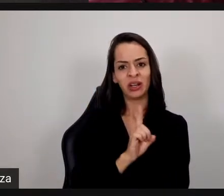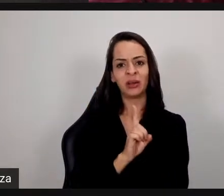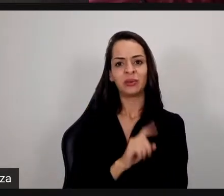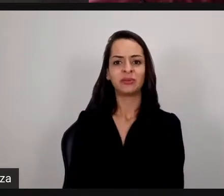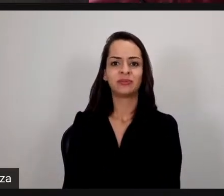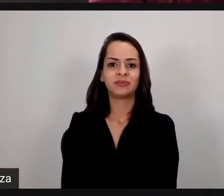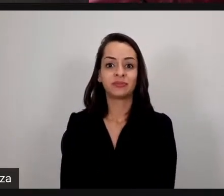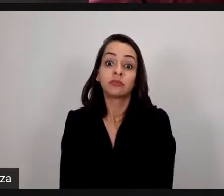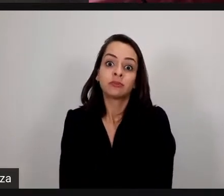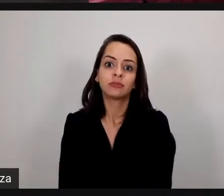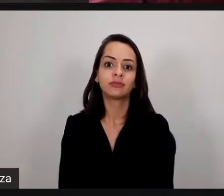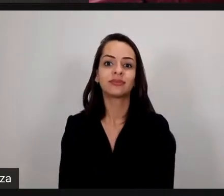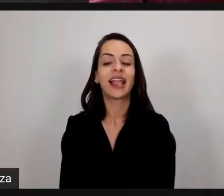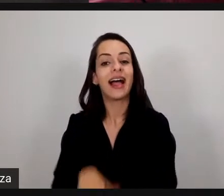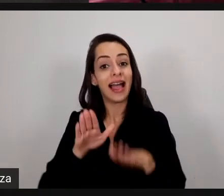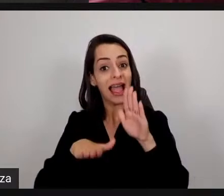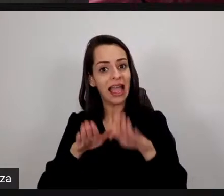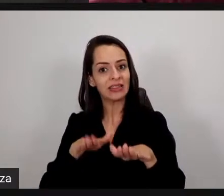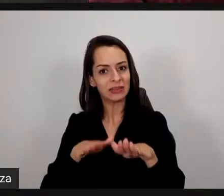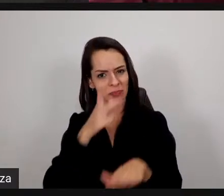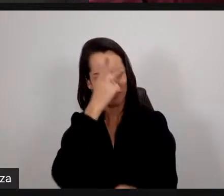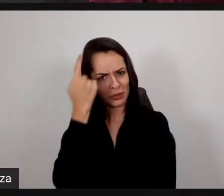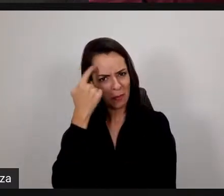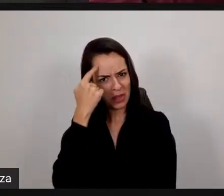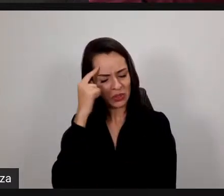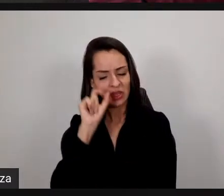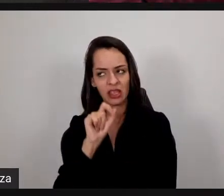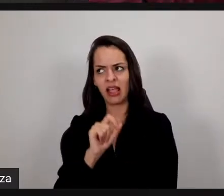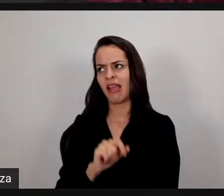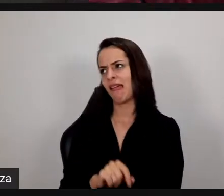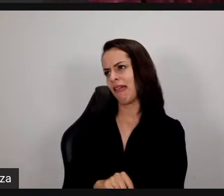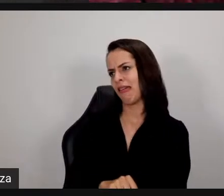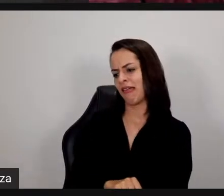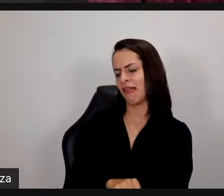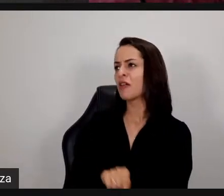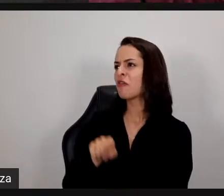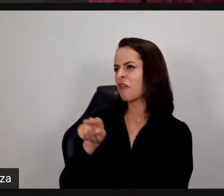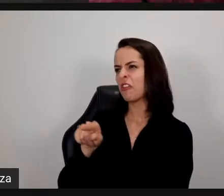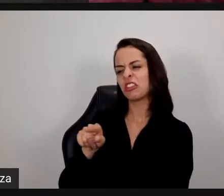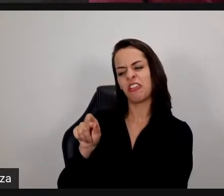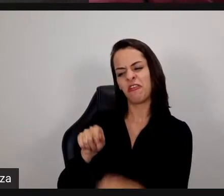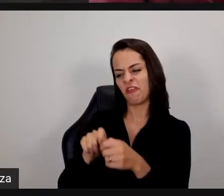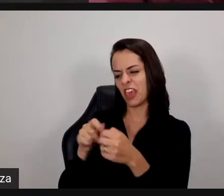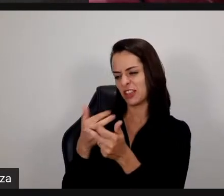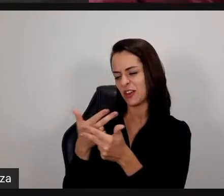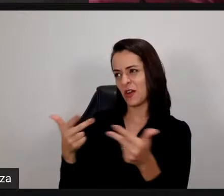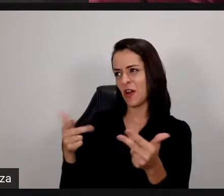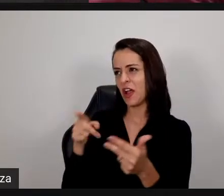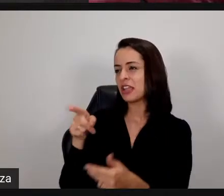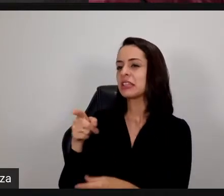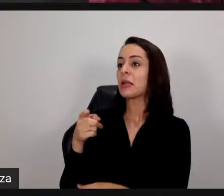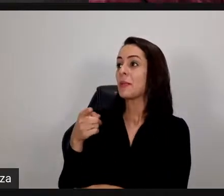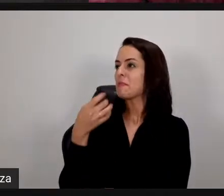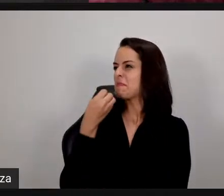falando isso porque sempre deu certo não já tive problemas da turma não responder da instituição não responder da instituição não